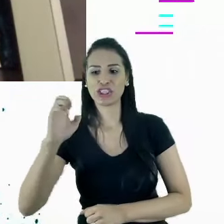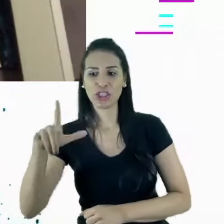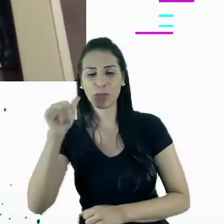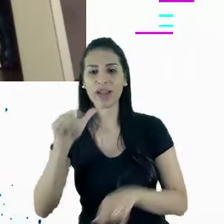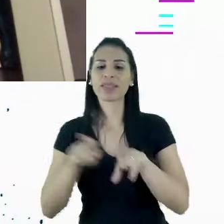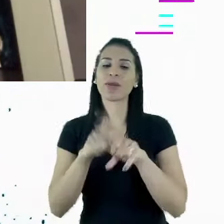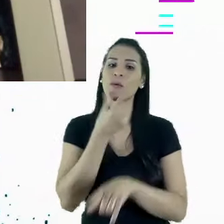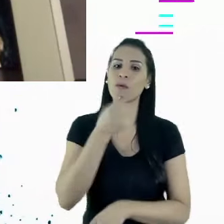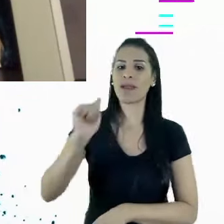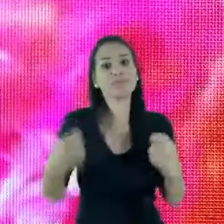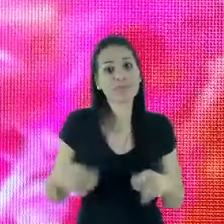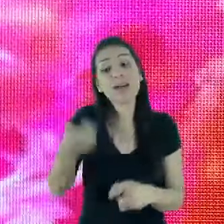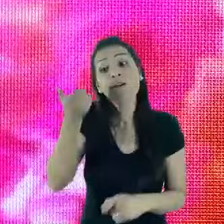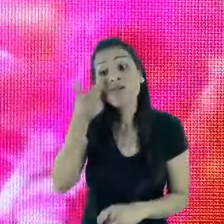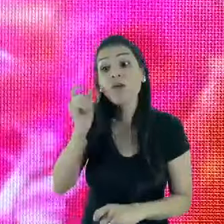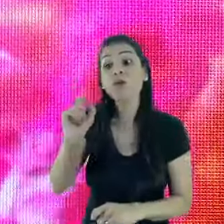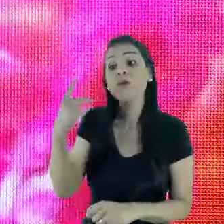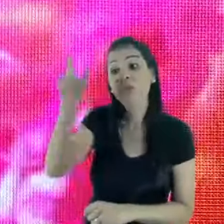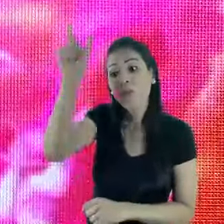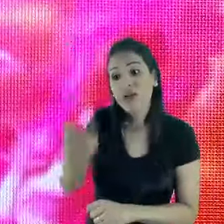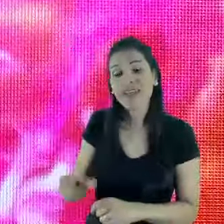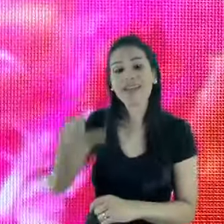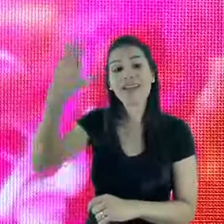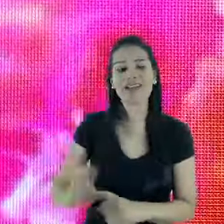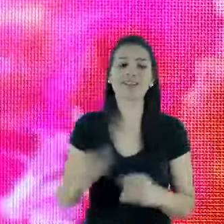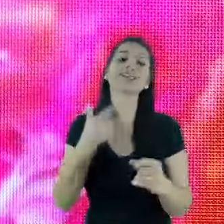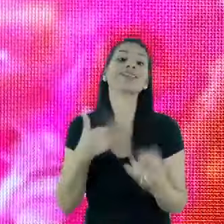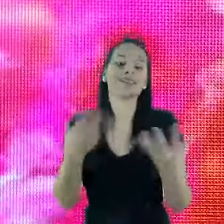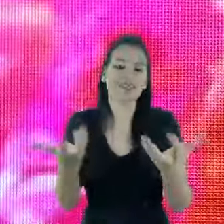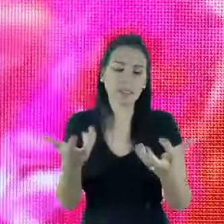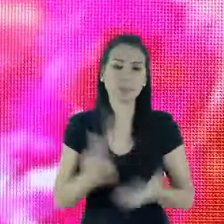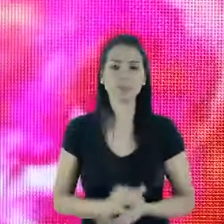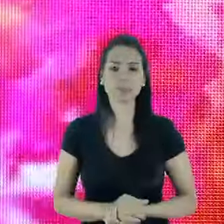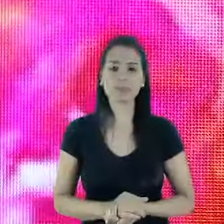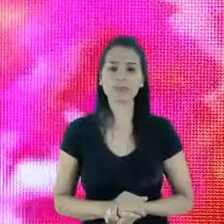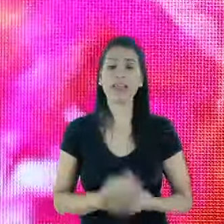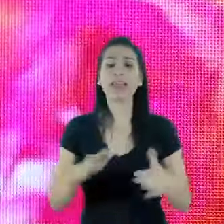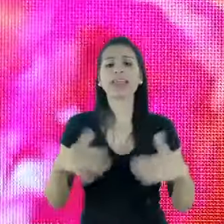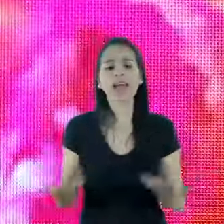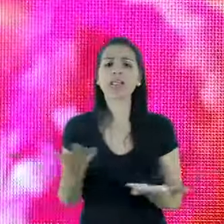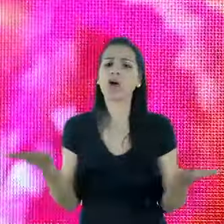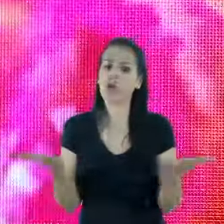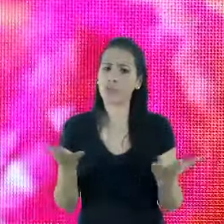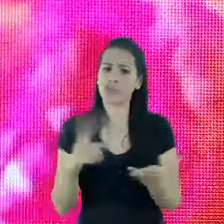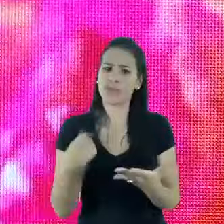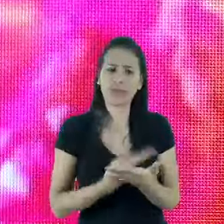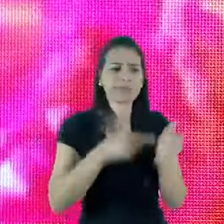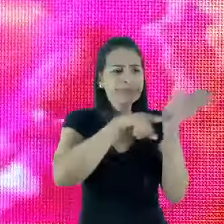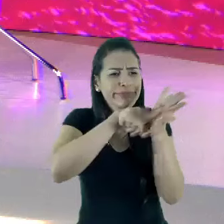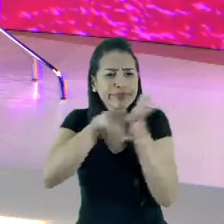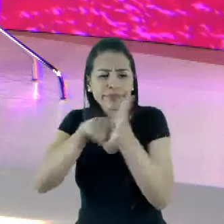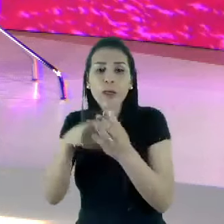porque eles têm muita coisa bacana para contar. Então, indo justamente nessa linha, a gente pesquisou como hoje as mídias sociais, elas